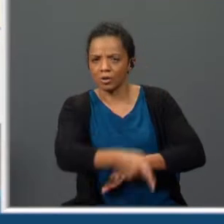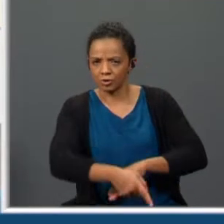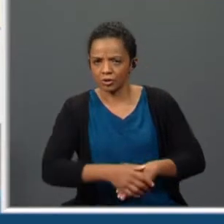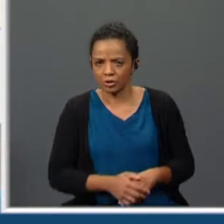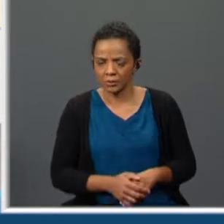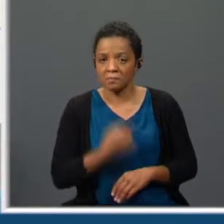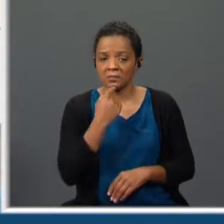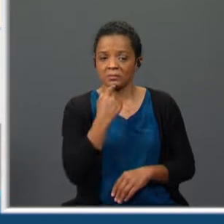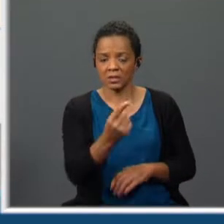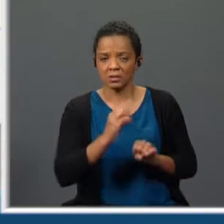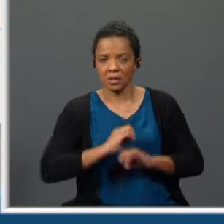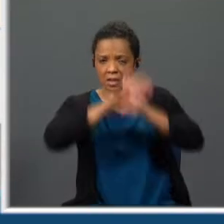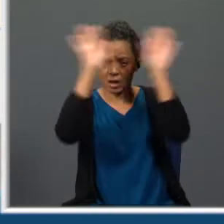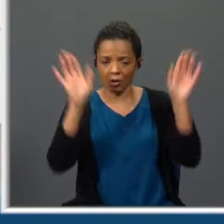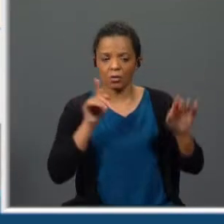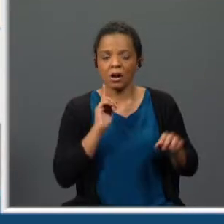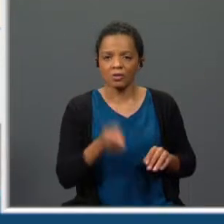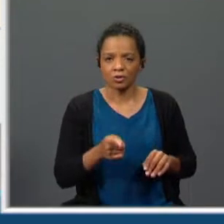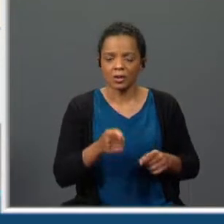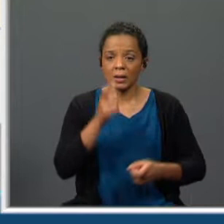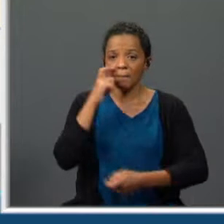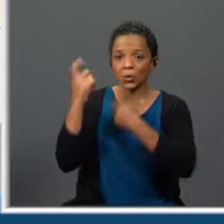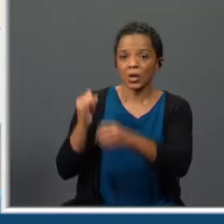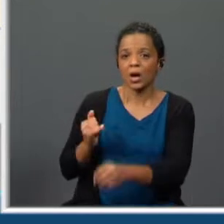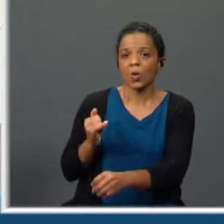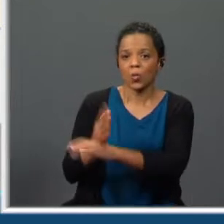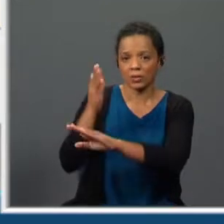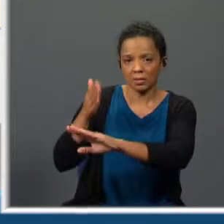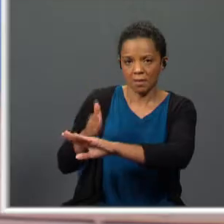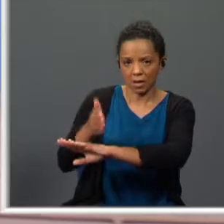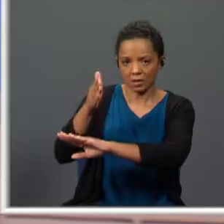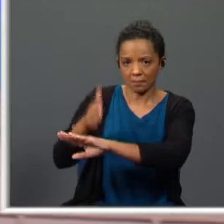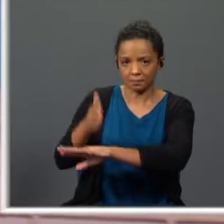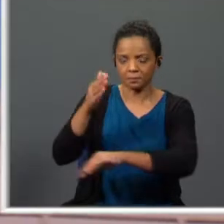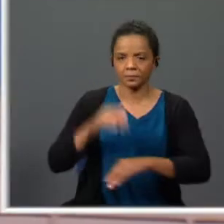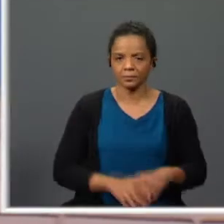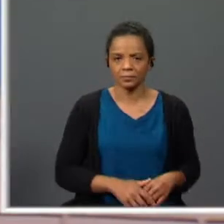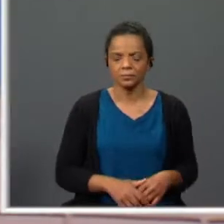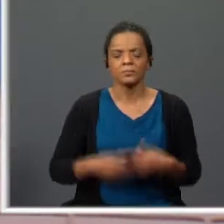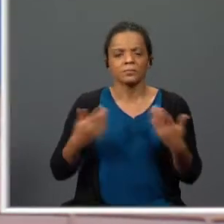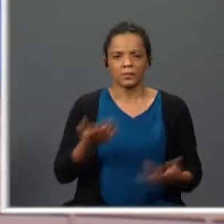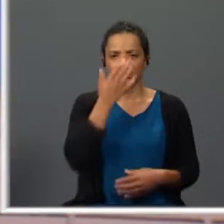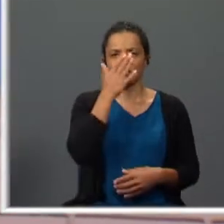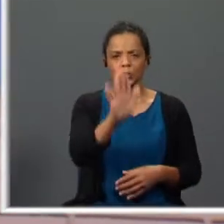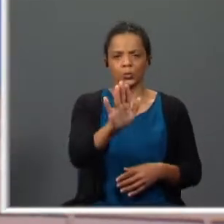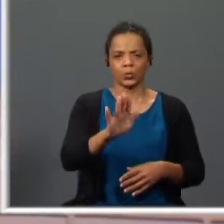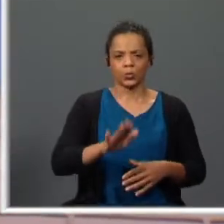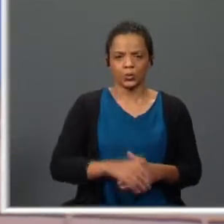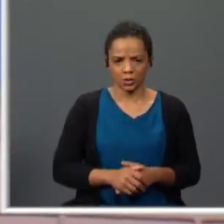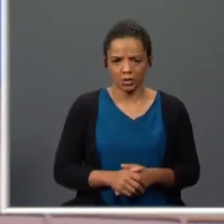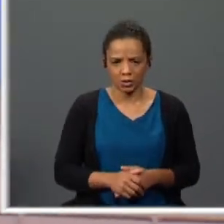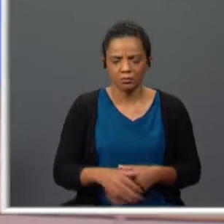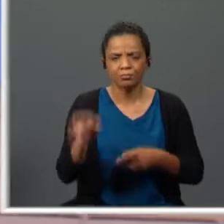afirmando com clareza que procura a outra. Então, tendo esta atitude em contra, que